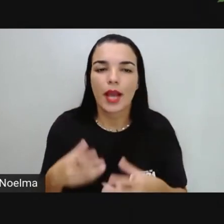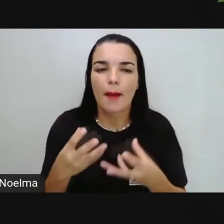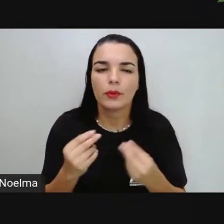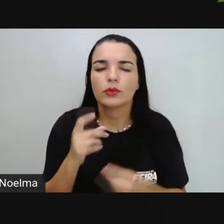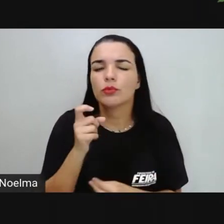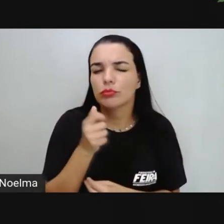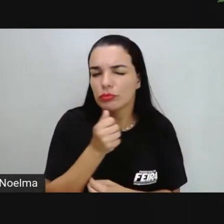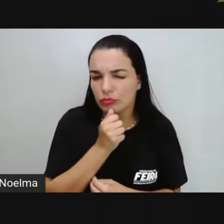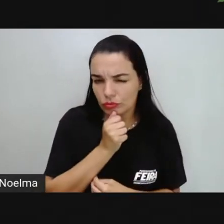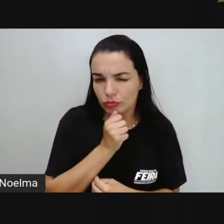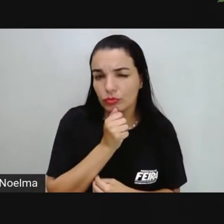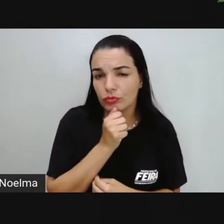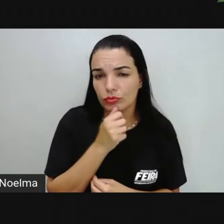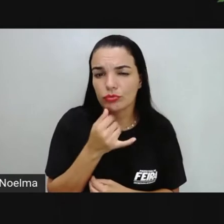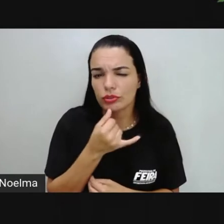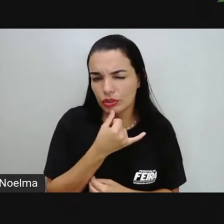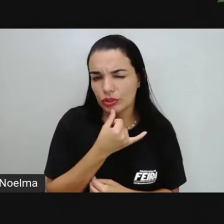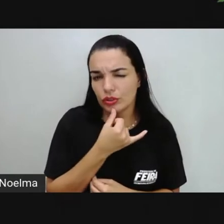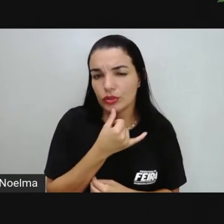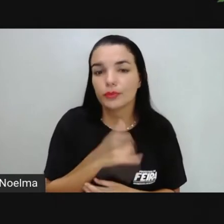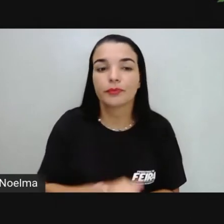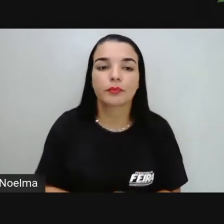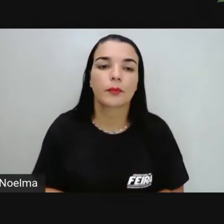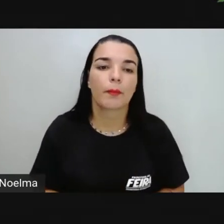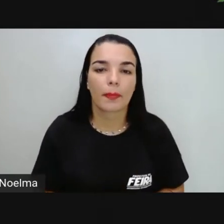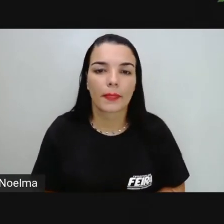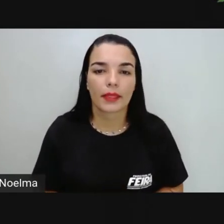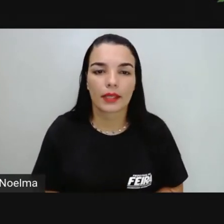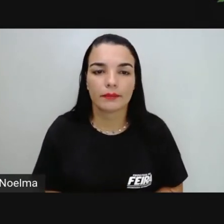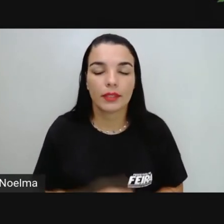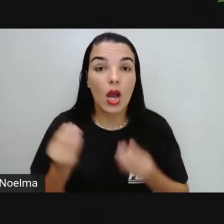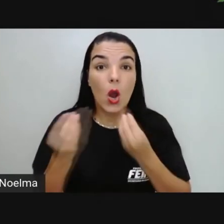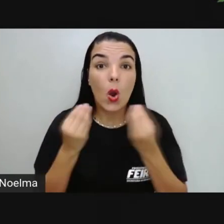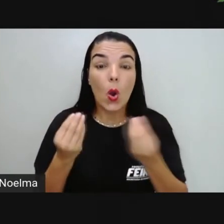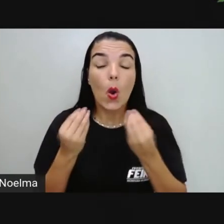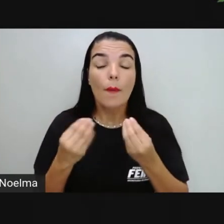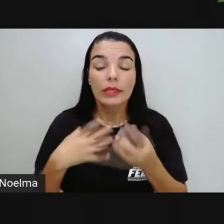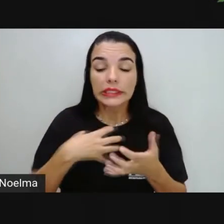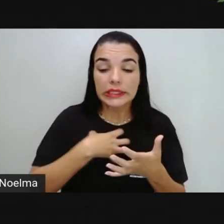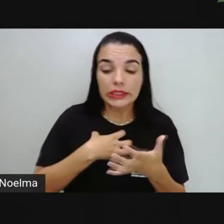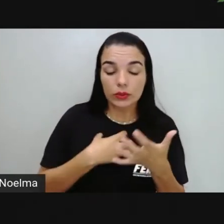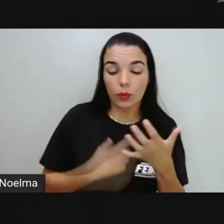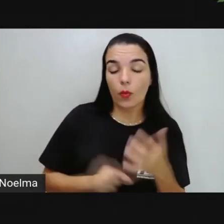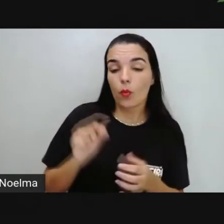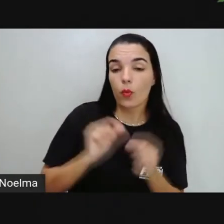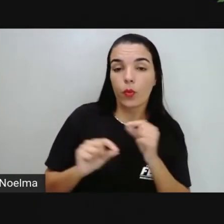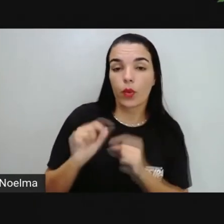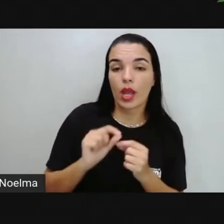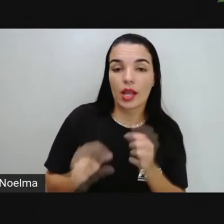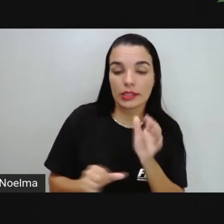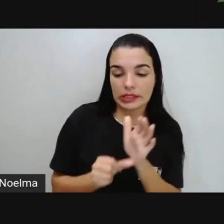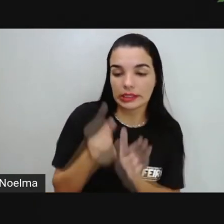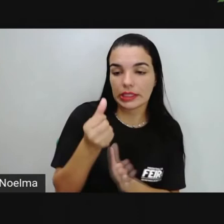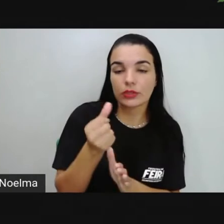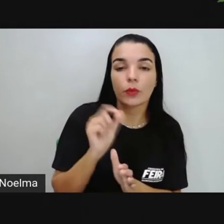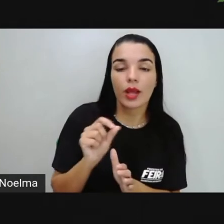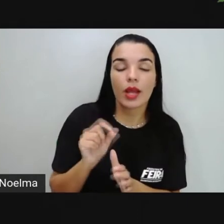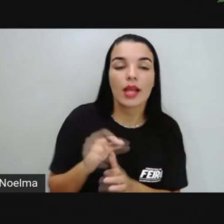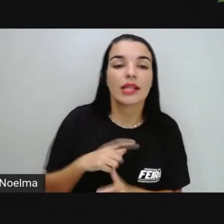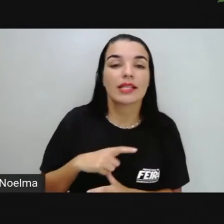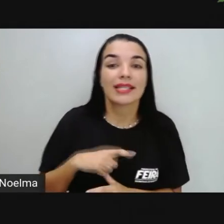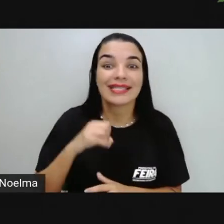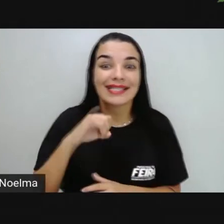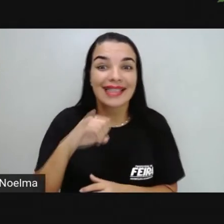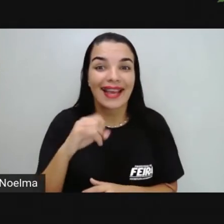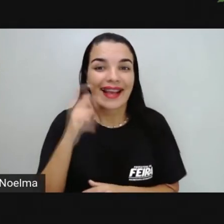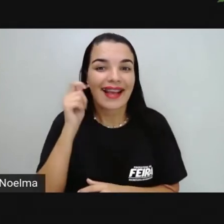amigo falta a aula, né? Como me sinto quando ganho um presente? Como é